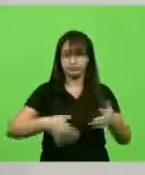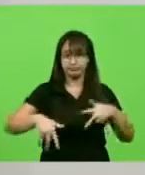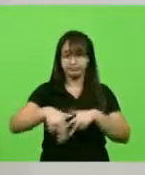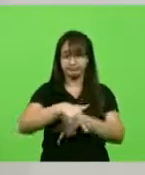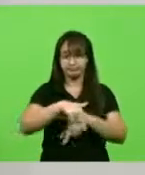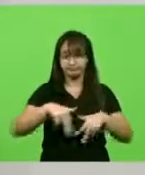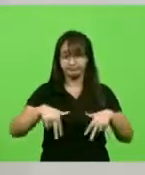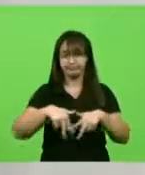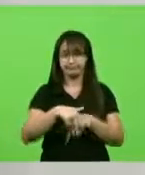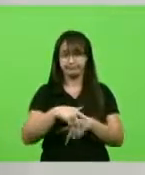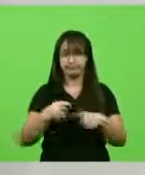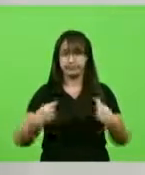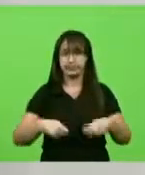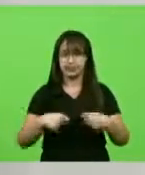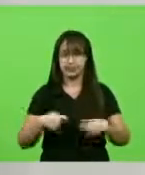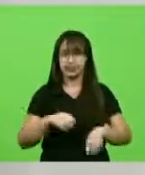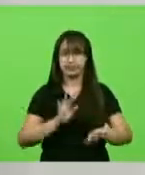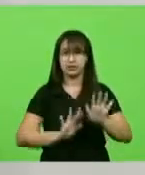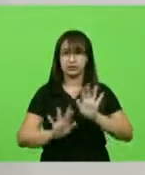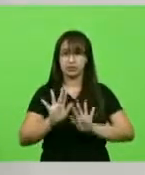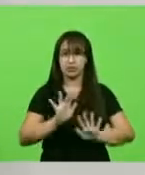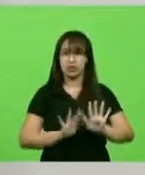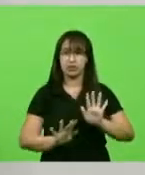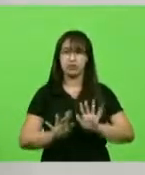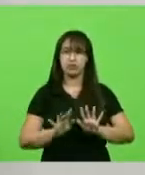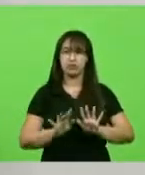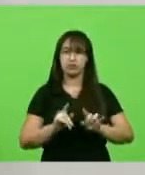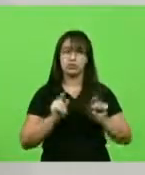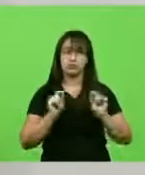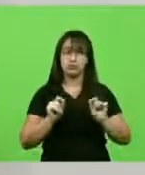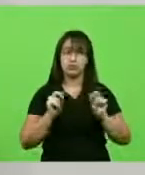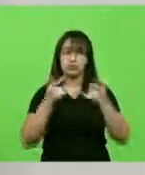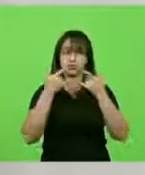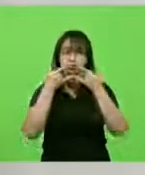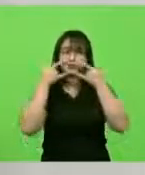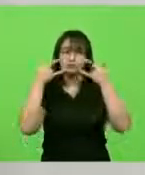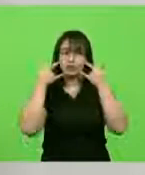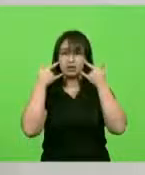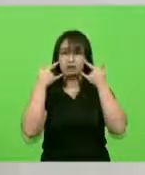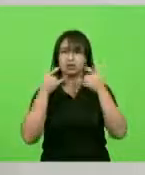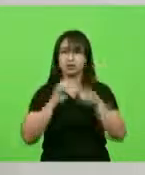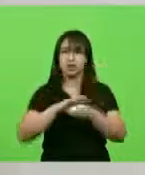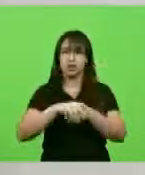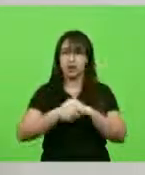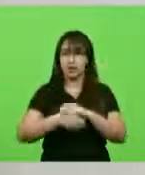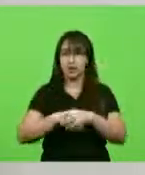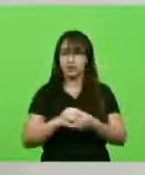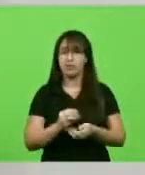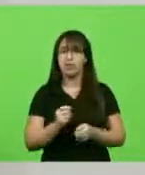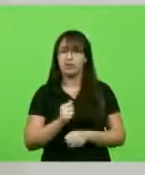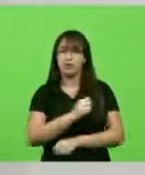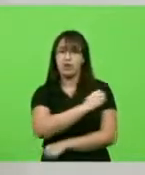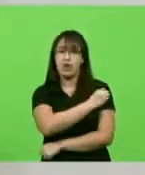usar máscara, lavar as mãos, álcool gel,